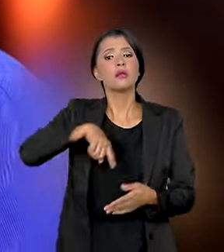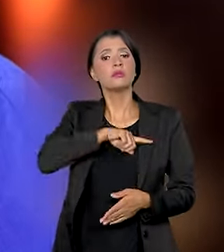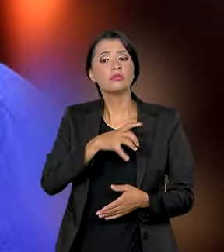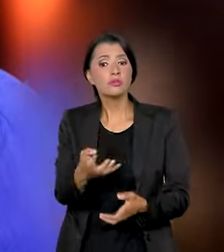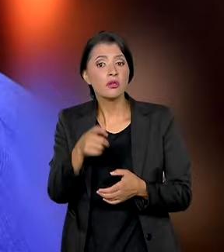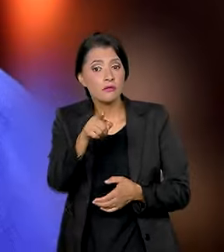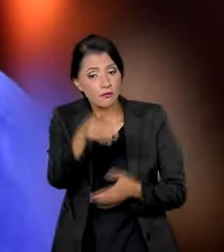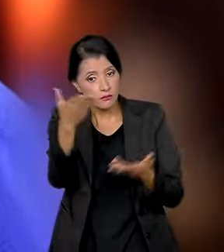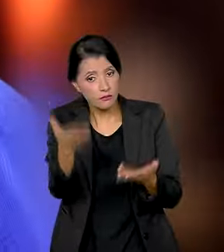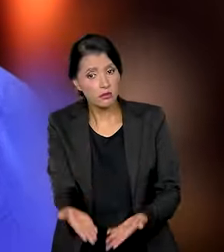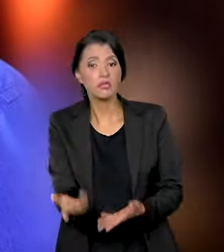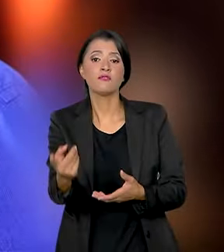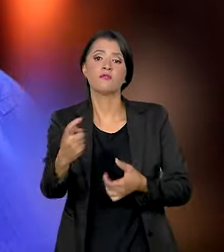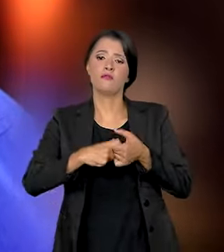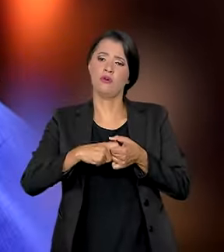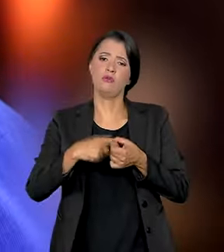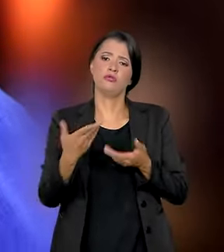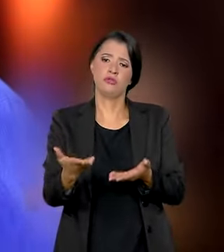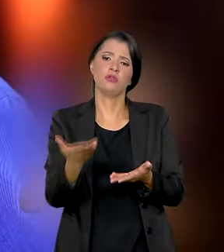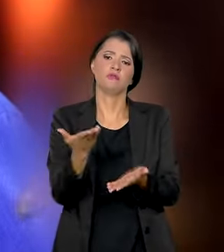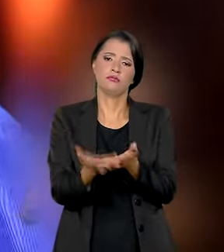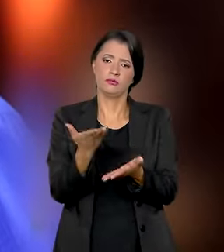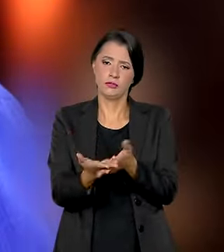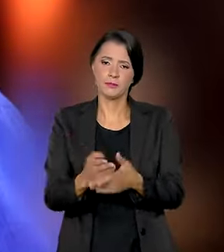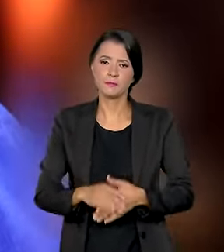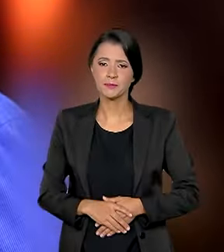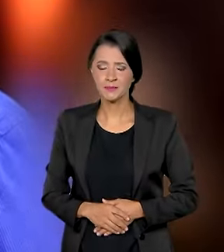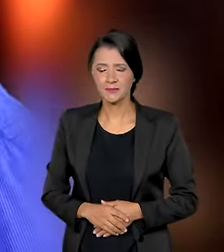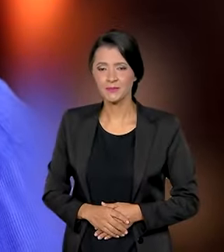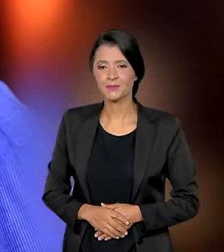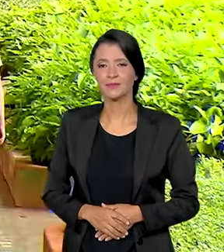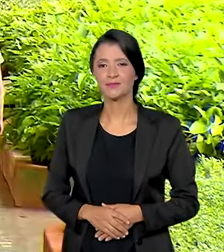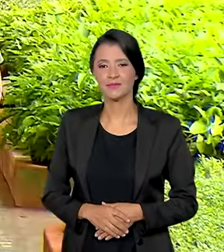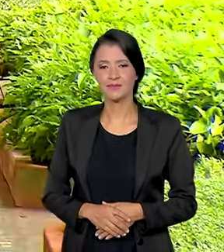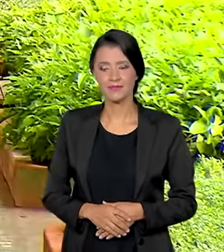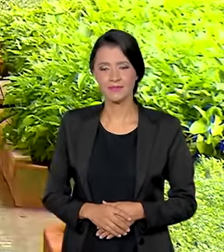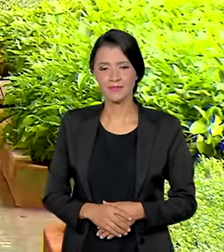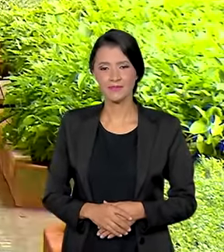porque o que nós queremos é que você volte a estudar.